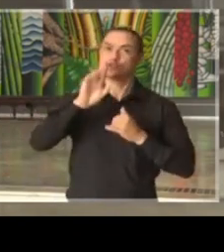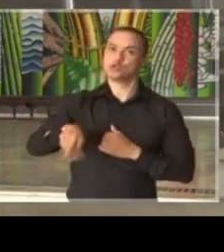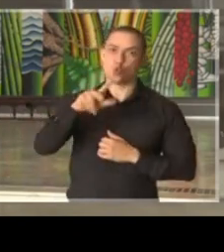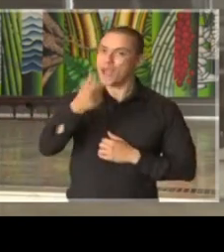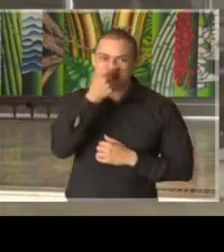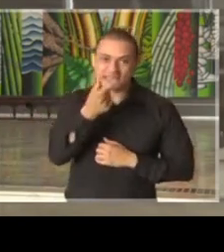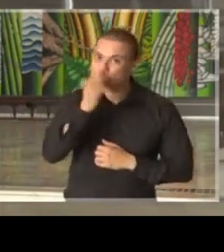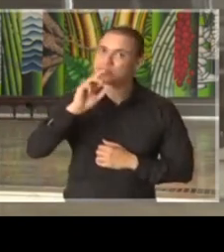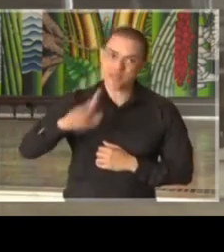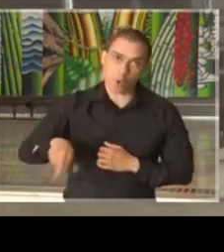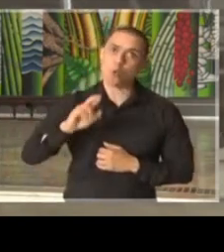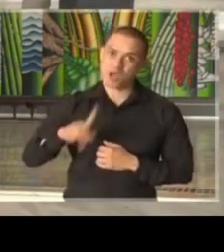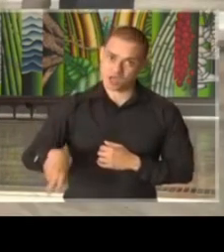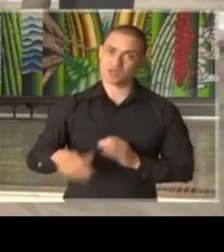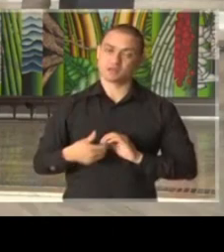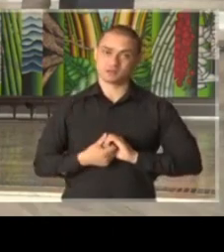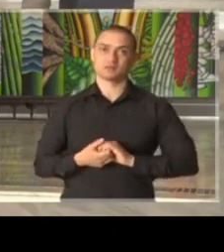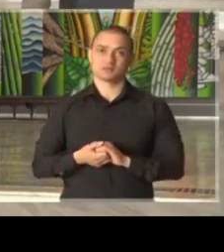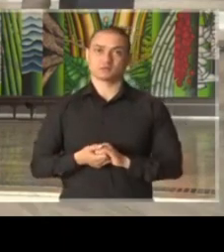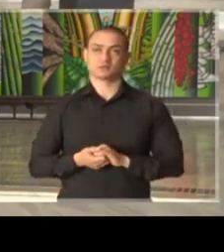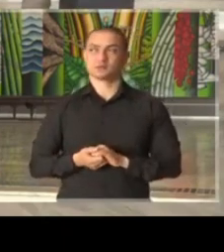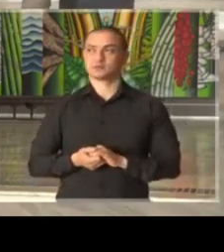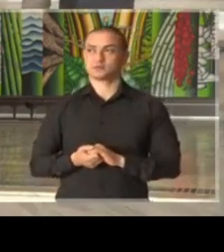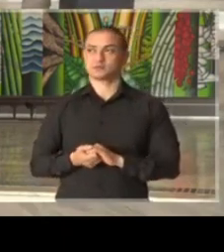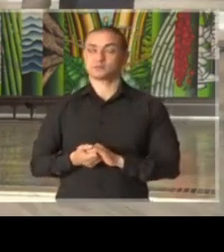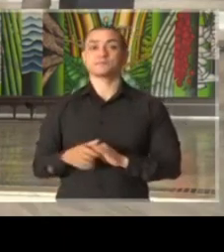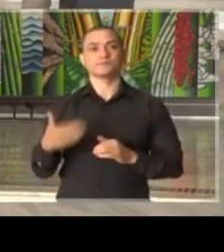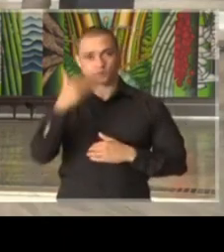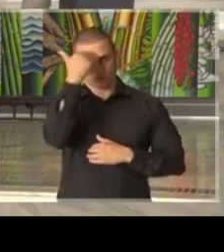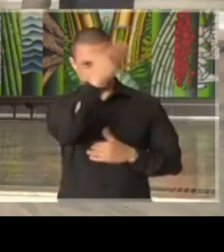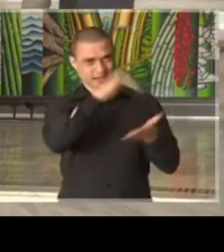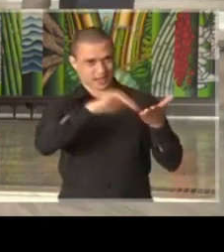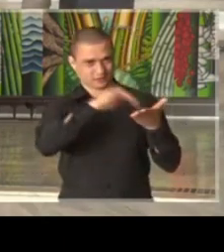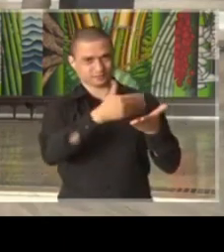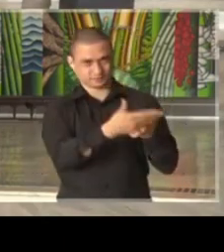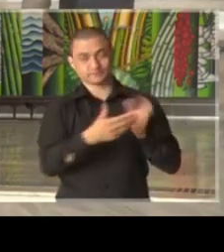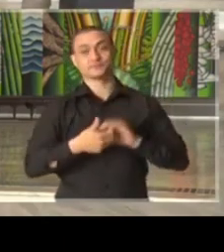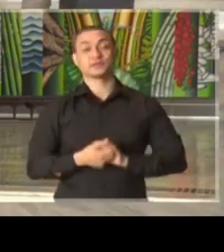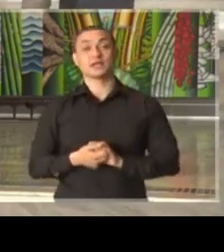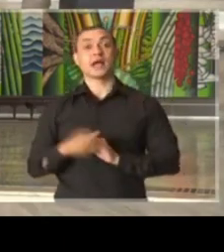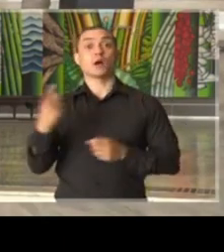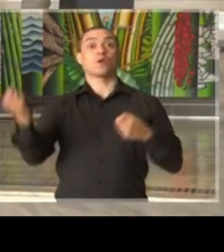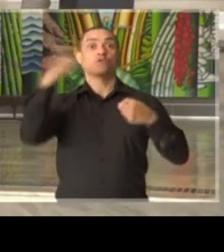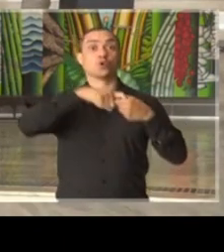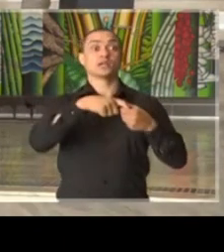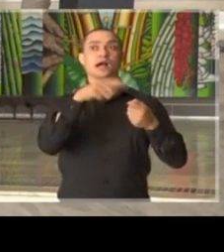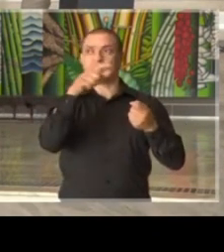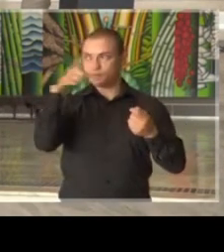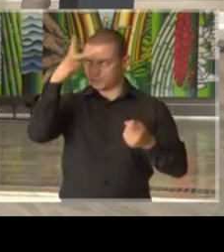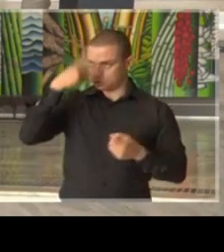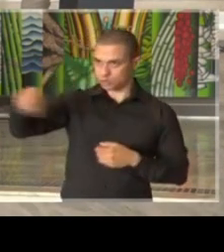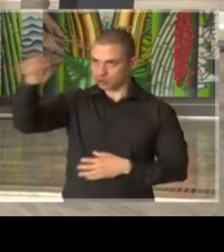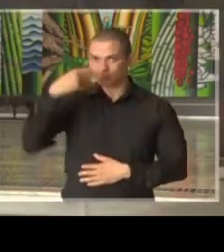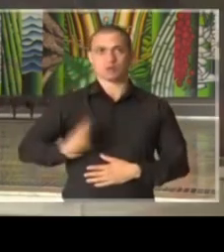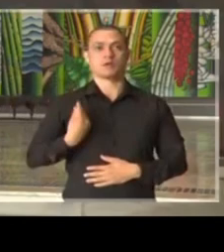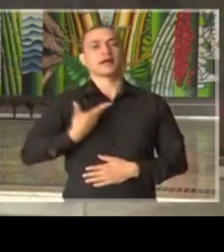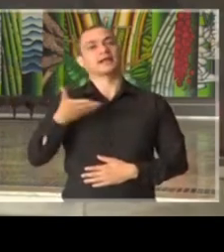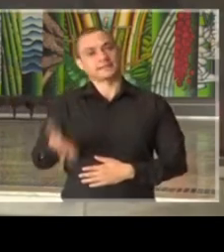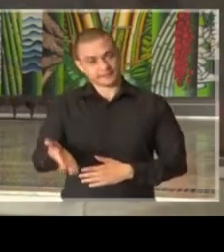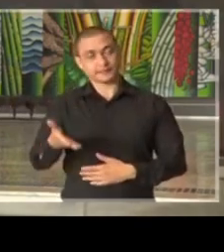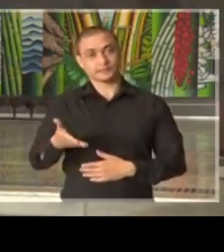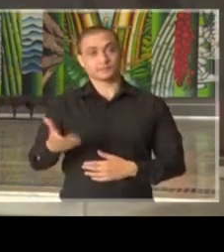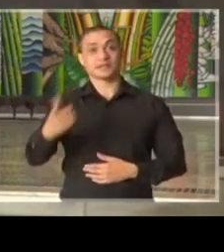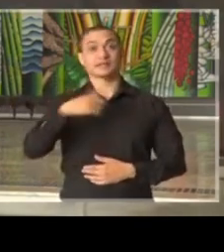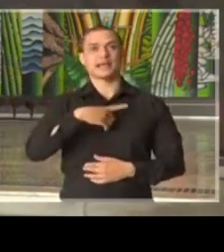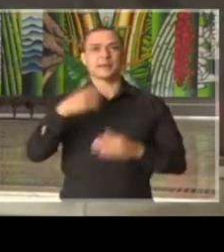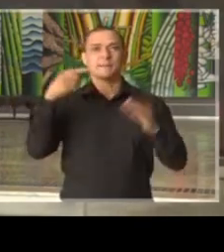de uma gripe. Obrigado, secretário. Agora, voltamos aos jornalistas que estão aqui no Palácio dos Bandeirantes. Temos mais